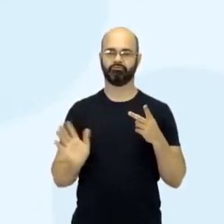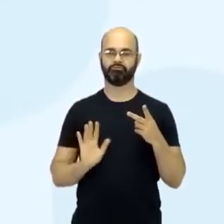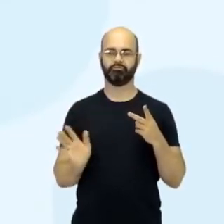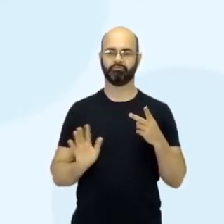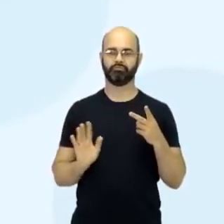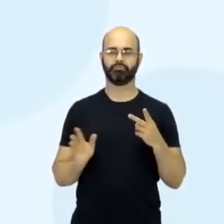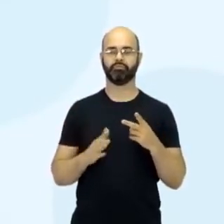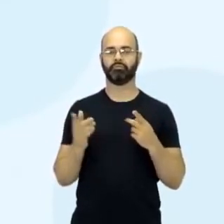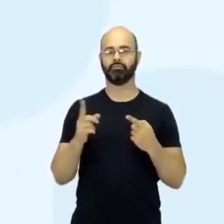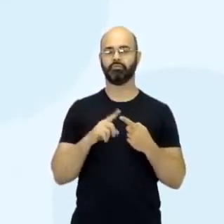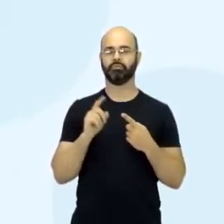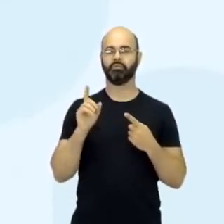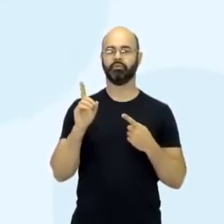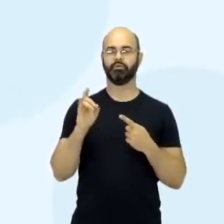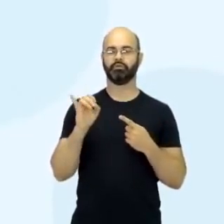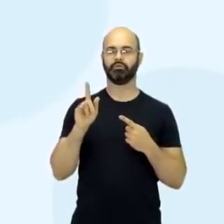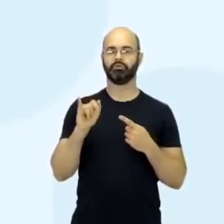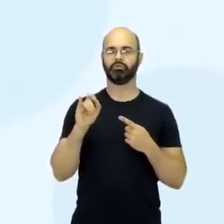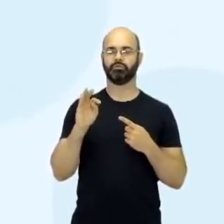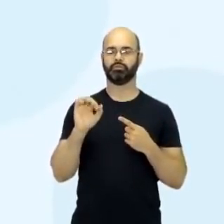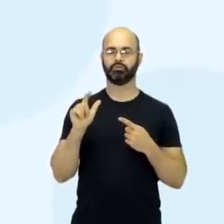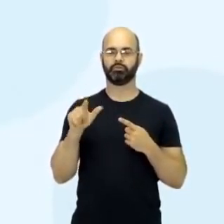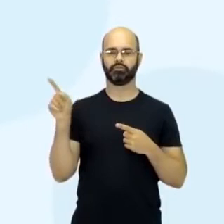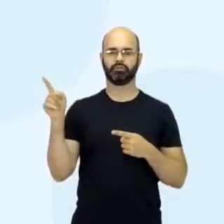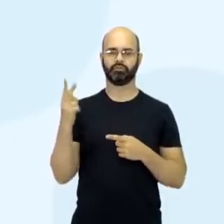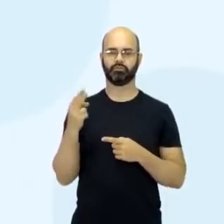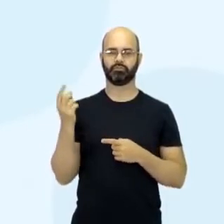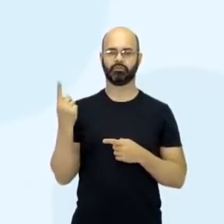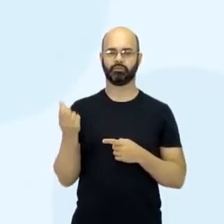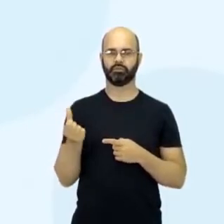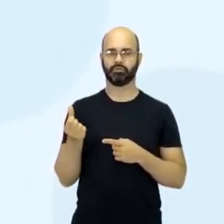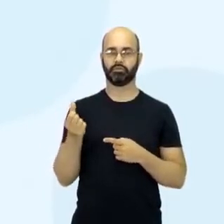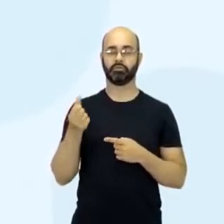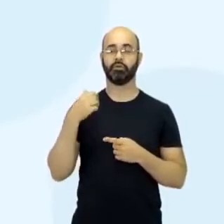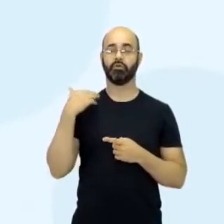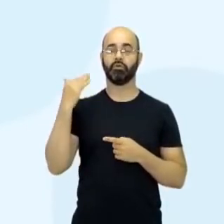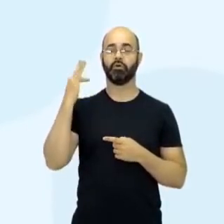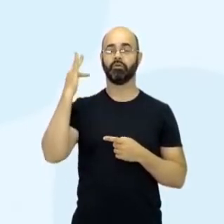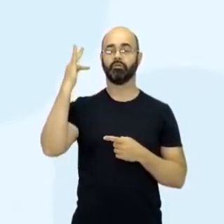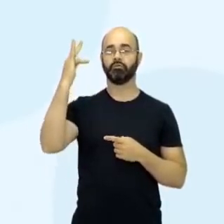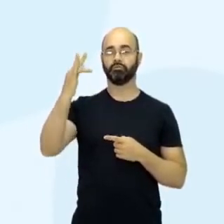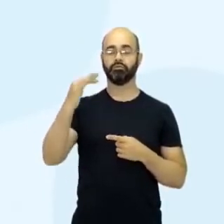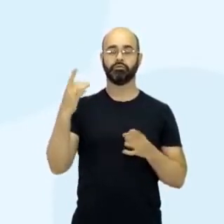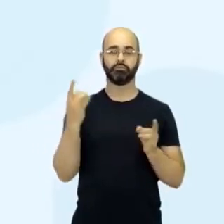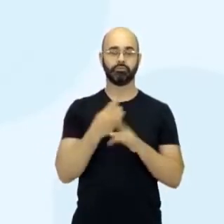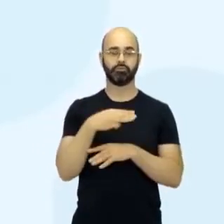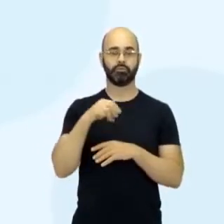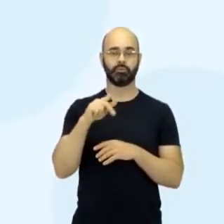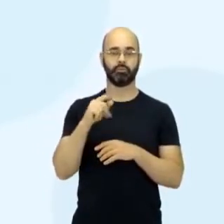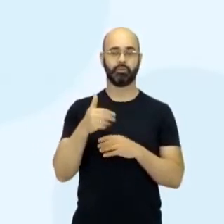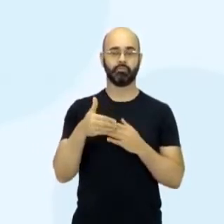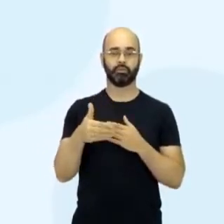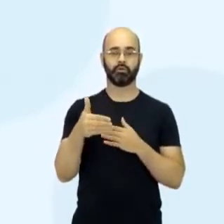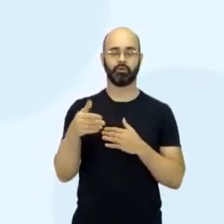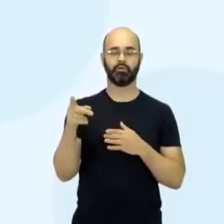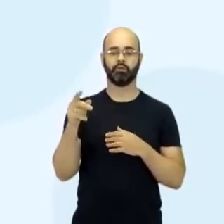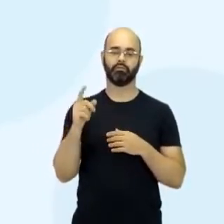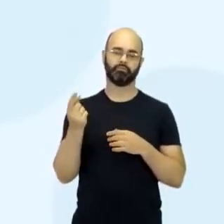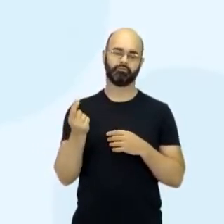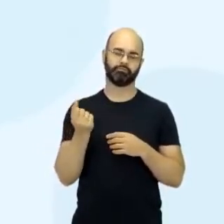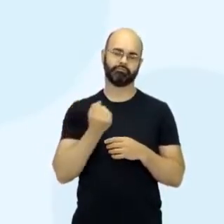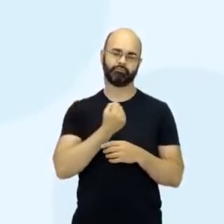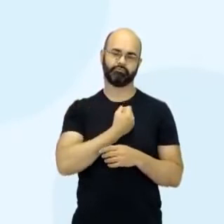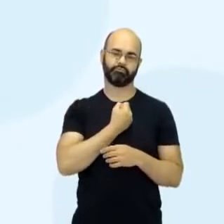nós vamos ter sinal digital. E, logicamente, esse mapa é de 2016, quando tiver um mapa mais atualizado, vai aparecer valores